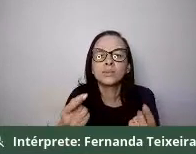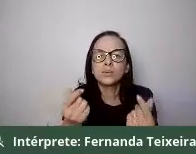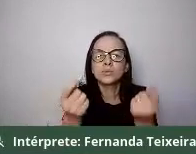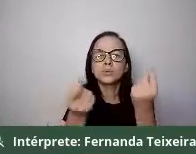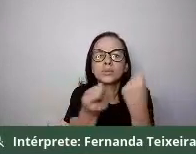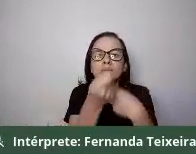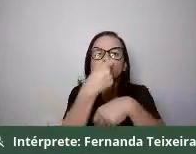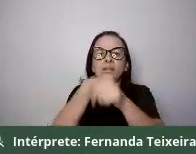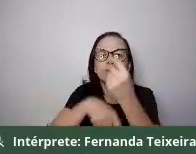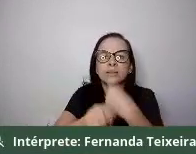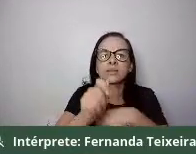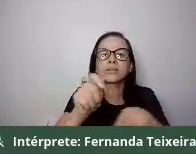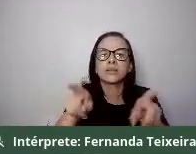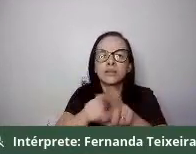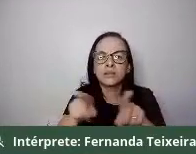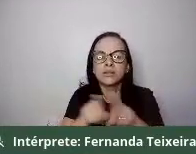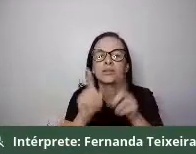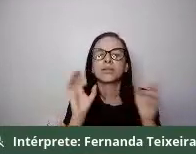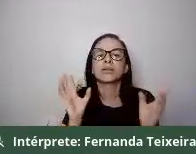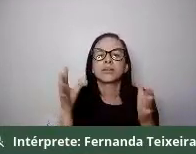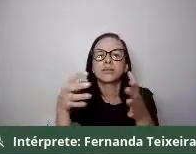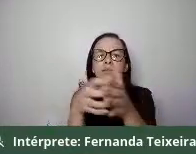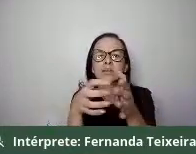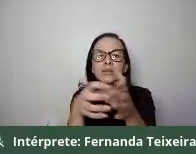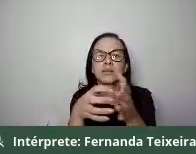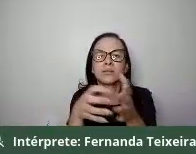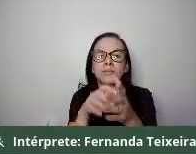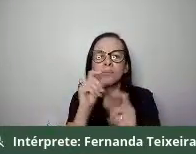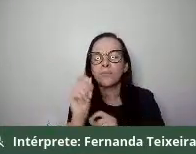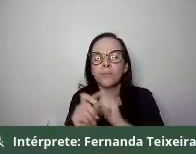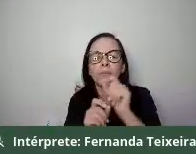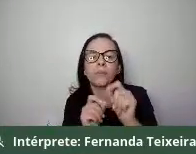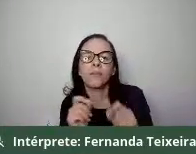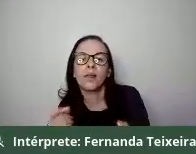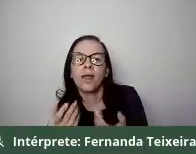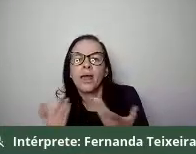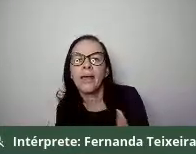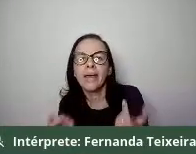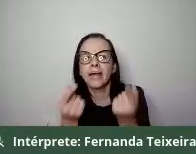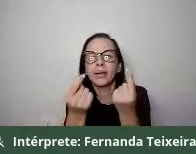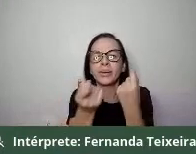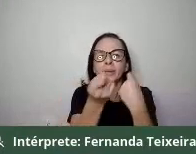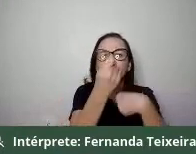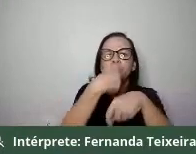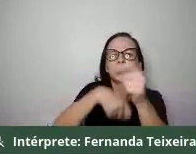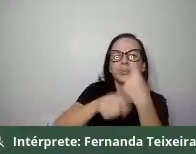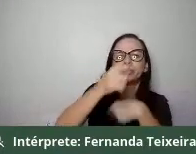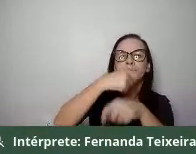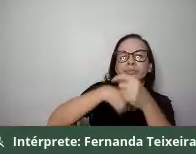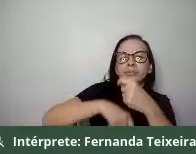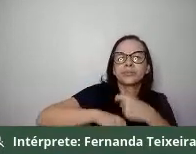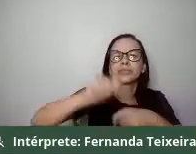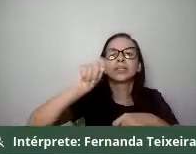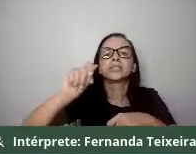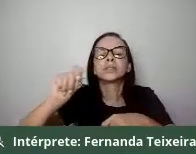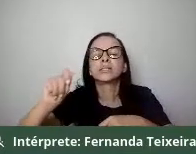a presença dessas comunidades é um entrave ao avanço do capital. A presença das comunidades é um